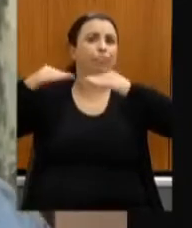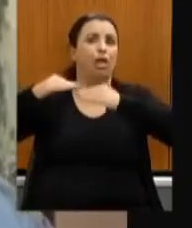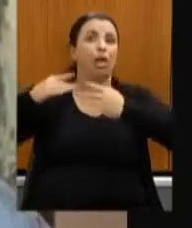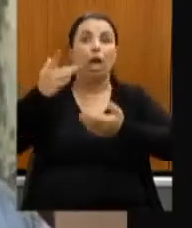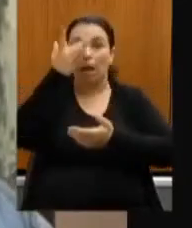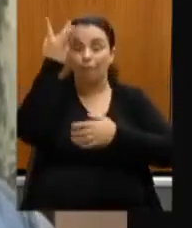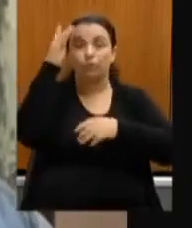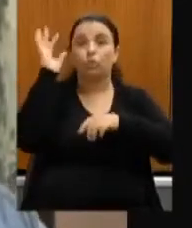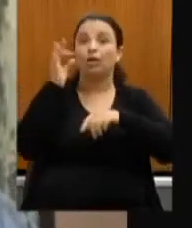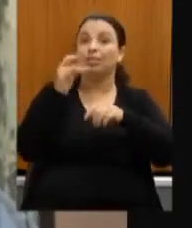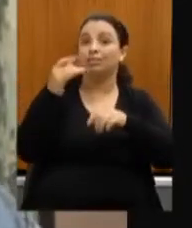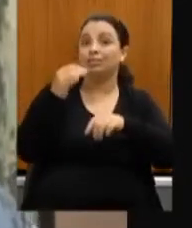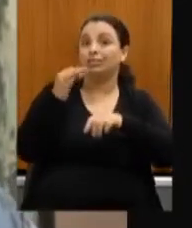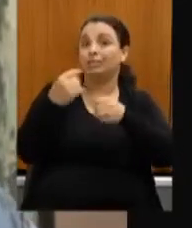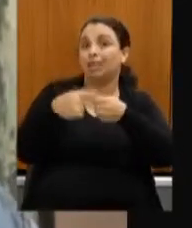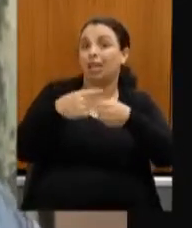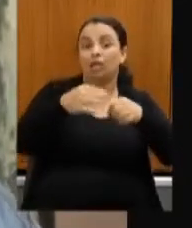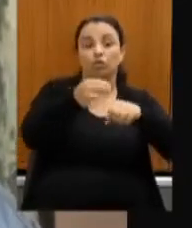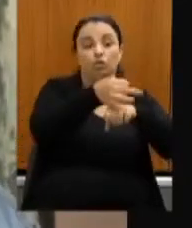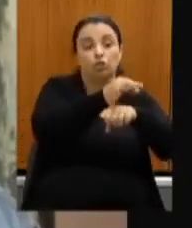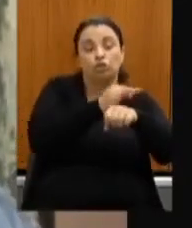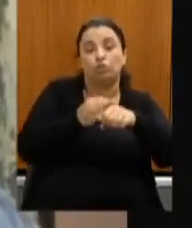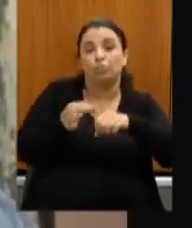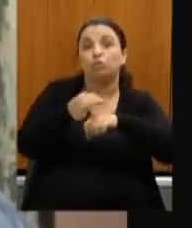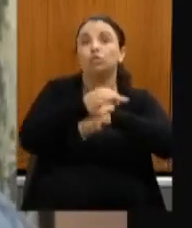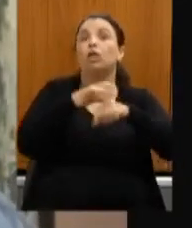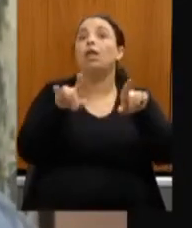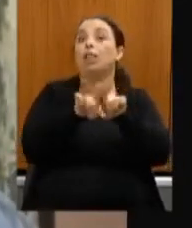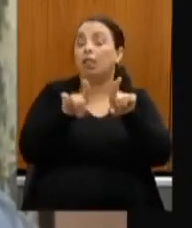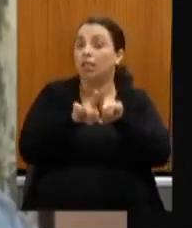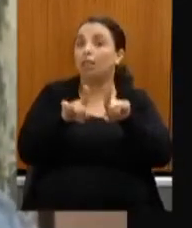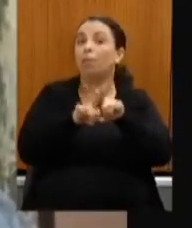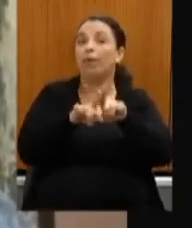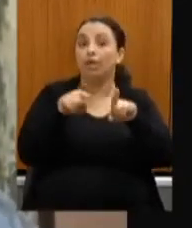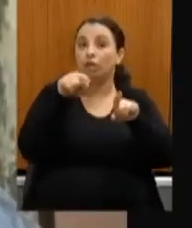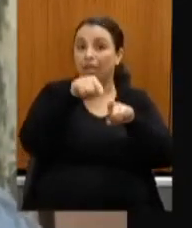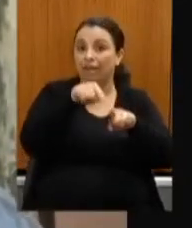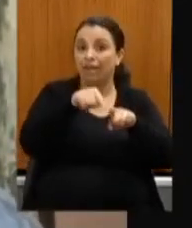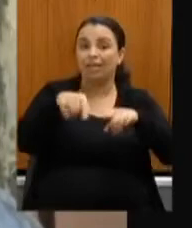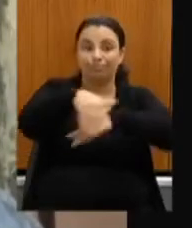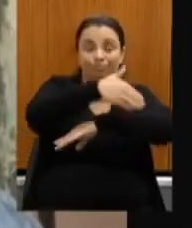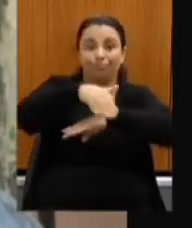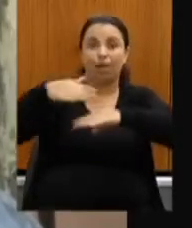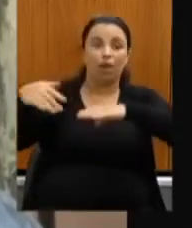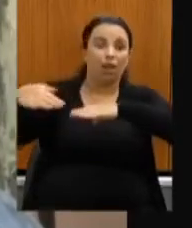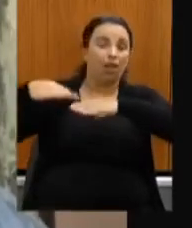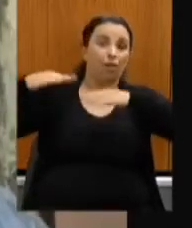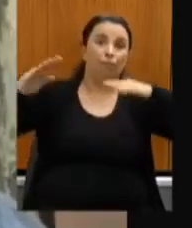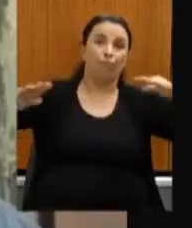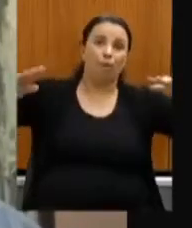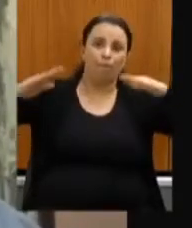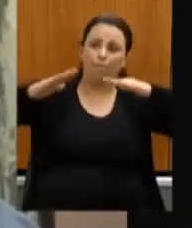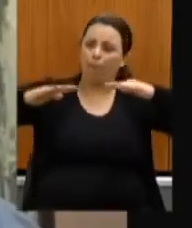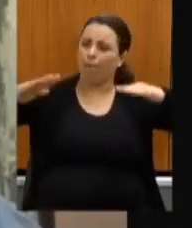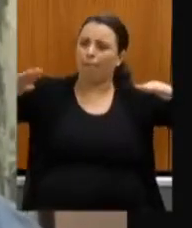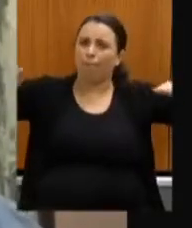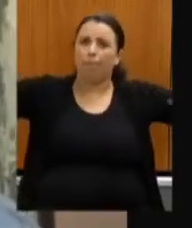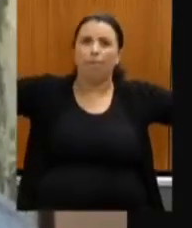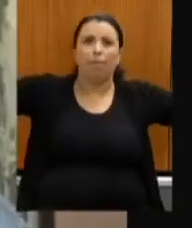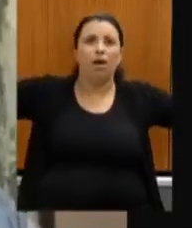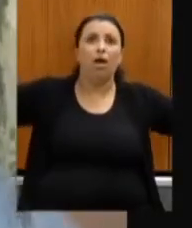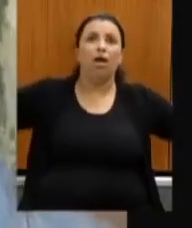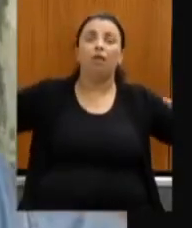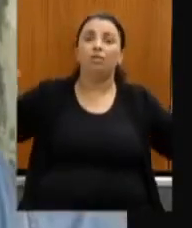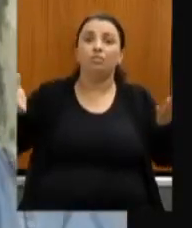passa por essa AMG e fica um congestionamento em direção a Belo Horizonte terrível de vários quilômetros